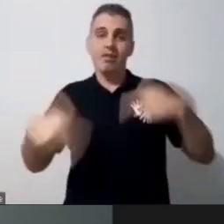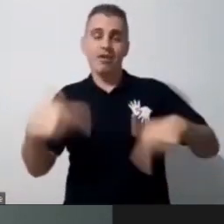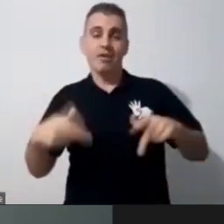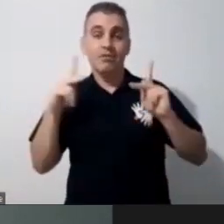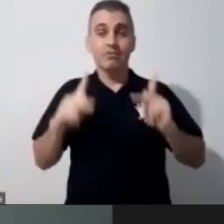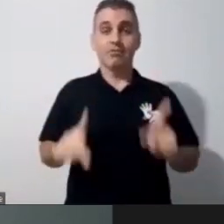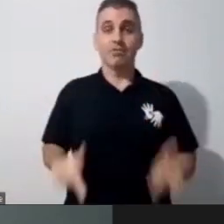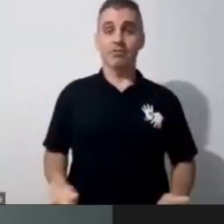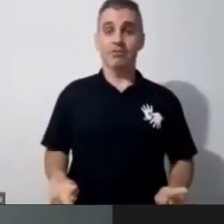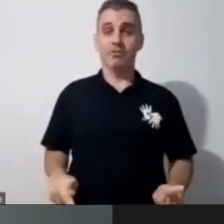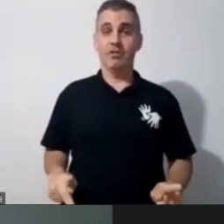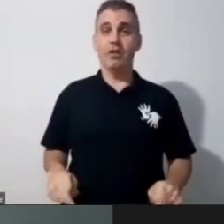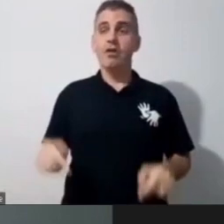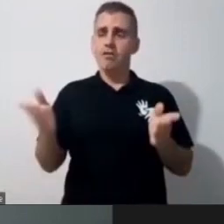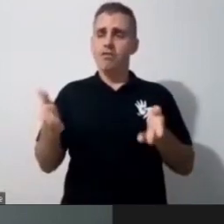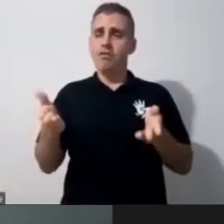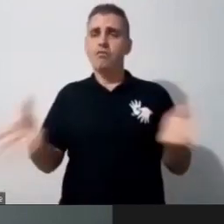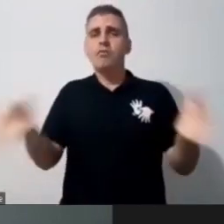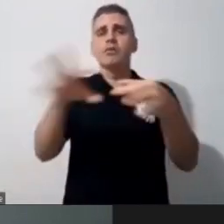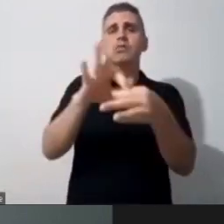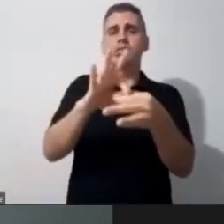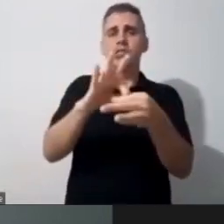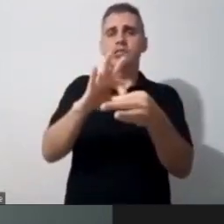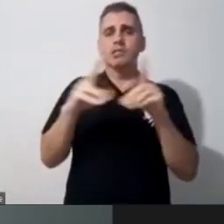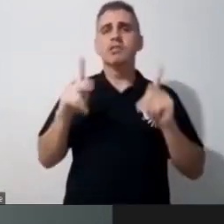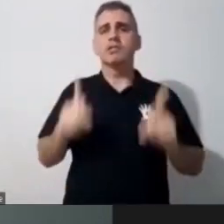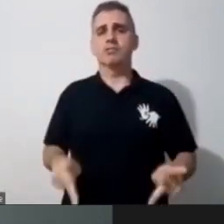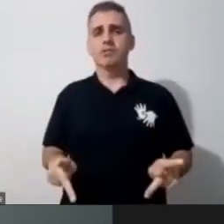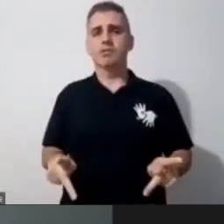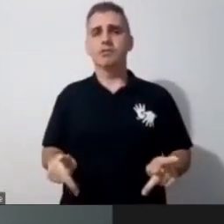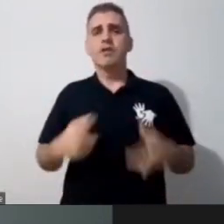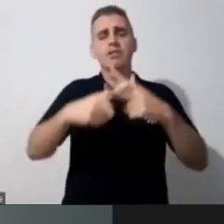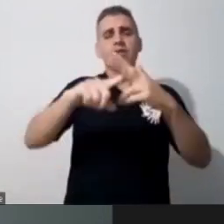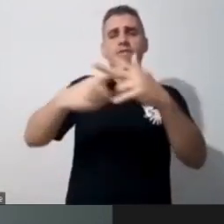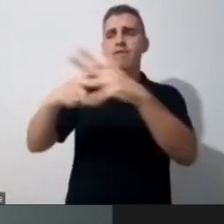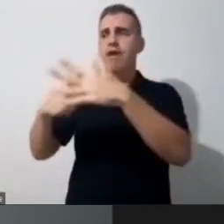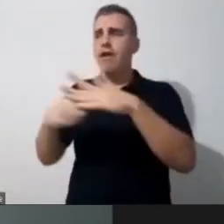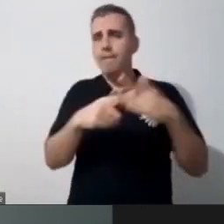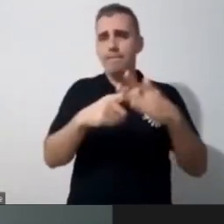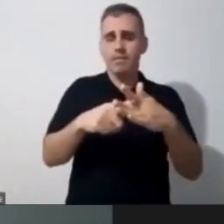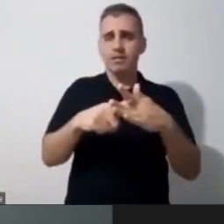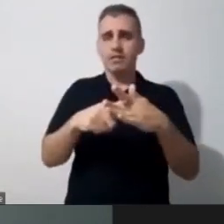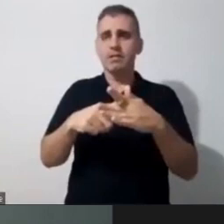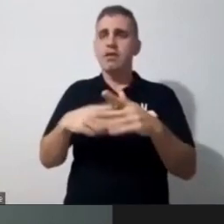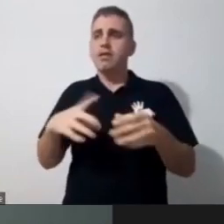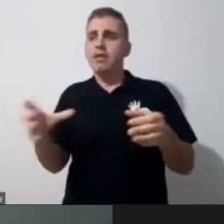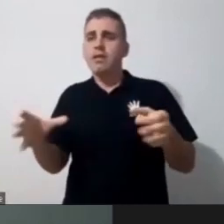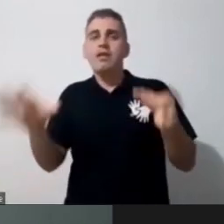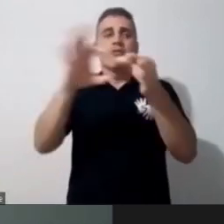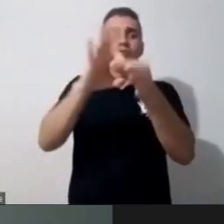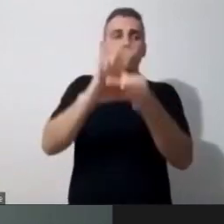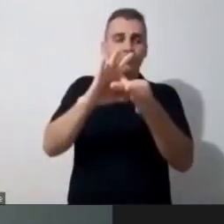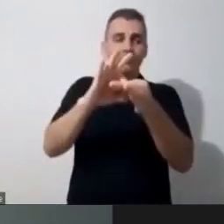conecta com as pessoas, né? São essas ferramentas que, hoje, então, nos possibilitam estar conectados e nos reinventando.